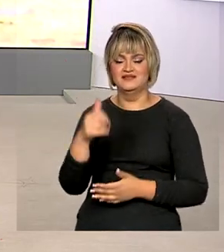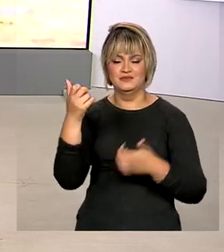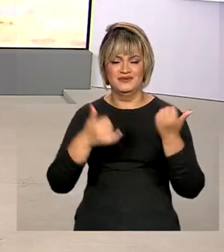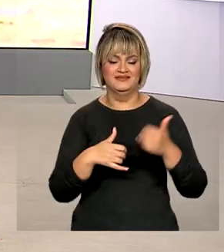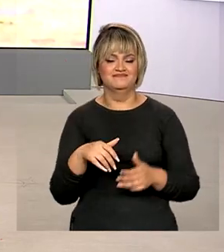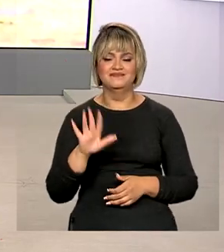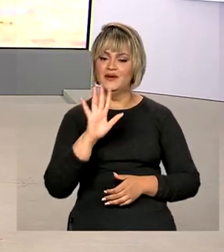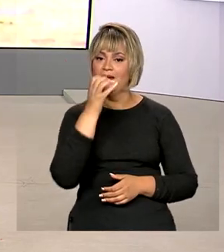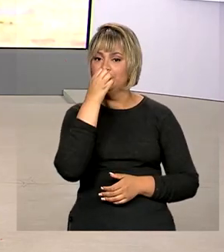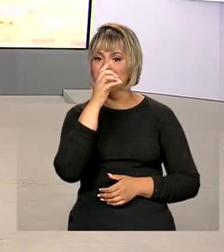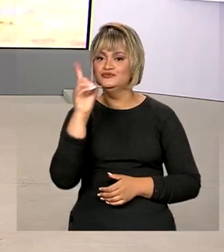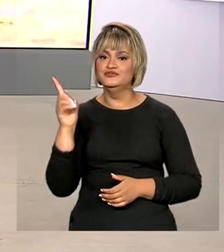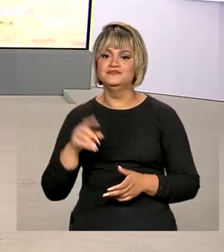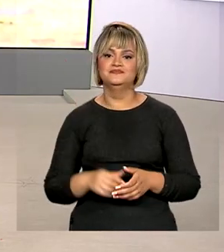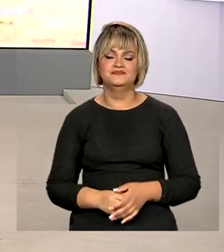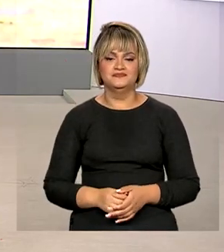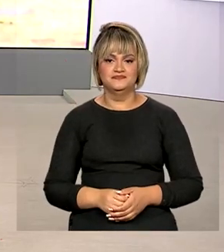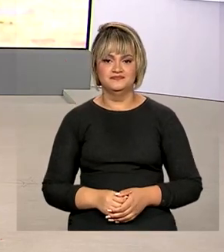dia.